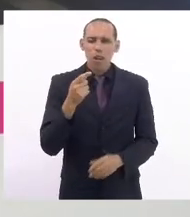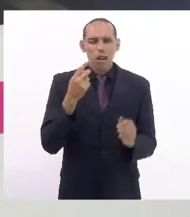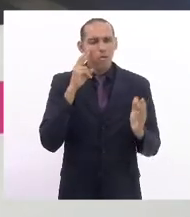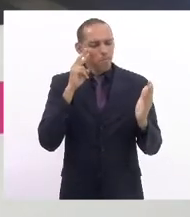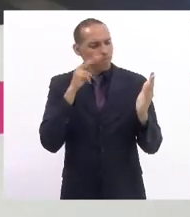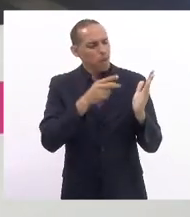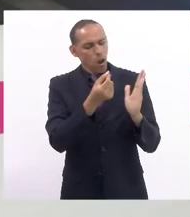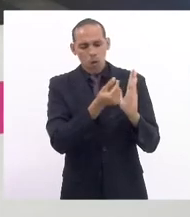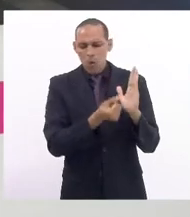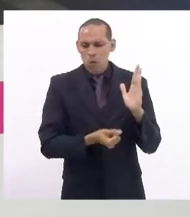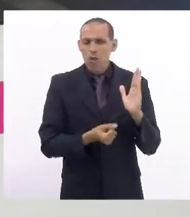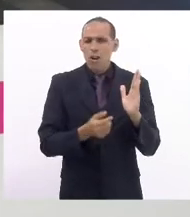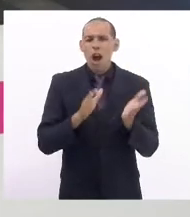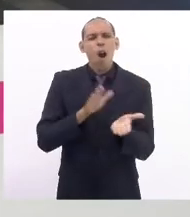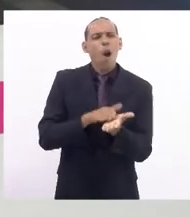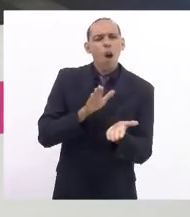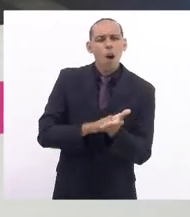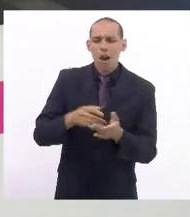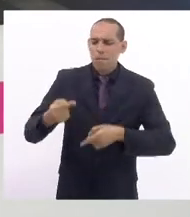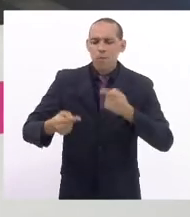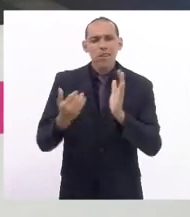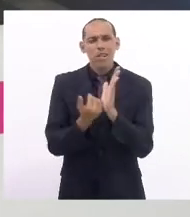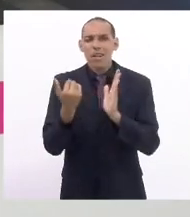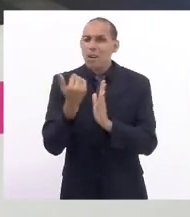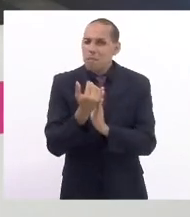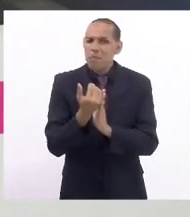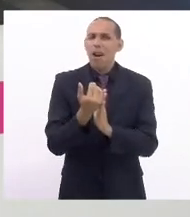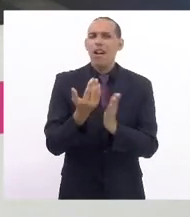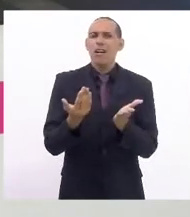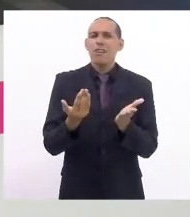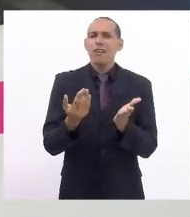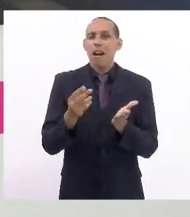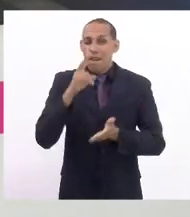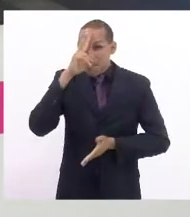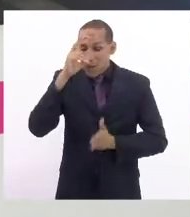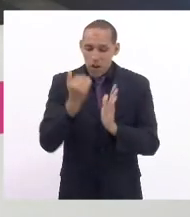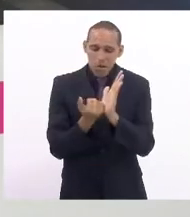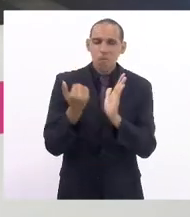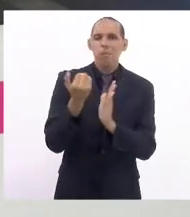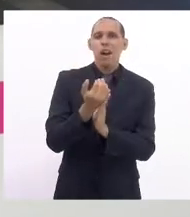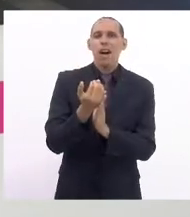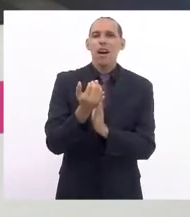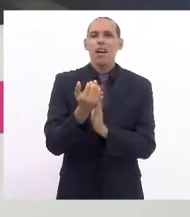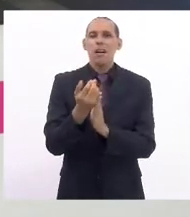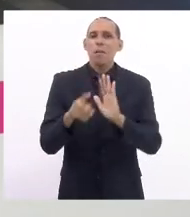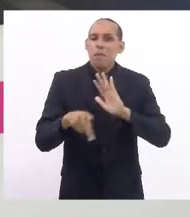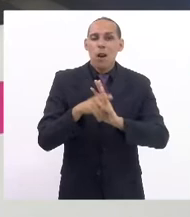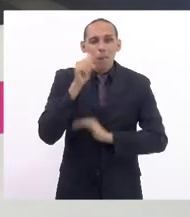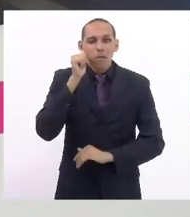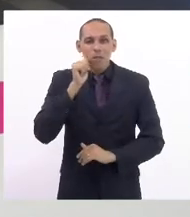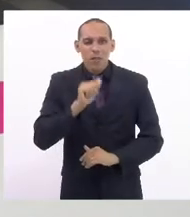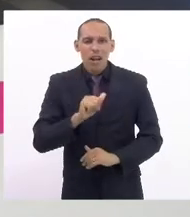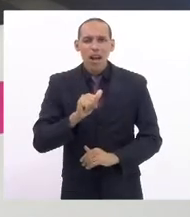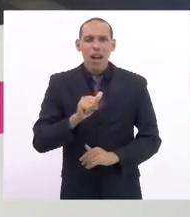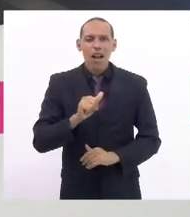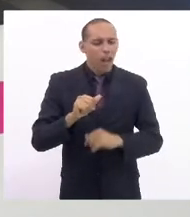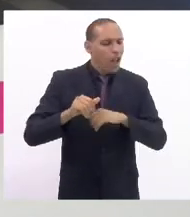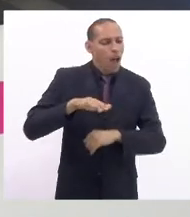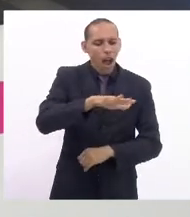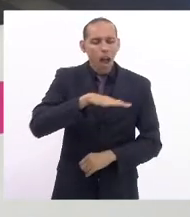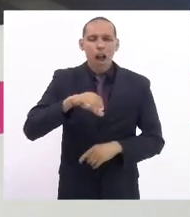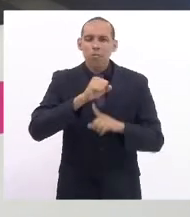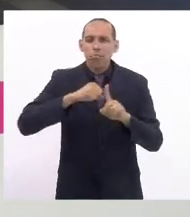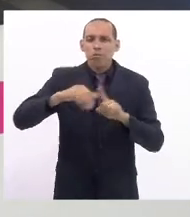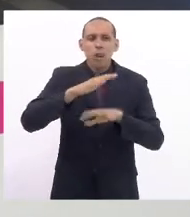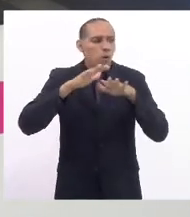para o fortalecimento de políticas públicas para as mulheres em todos os setores da sociedade e principalmente